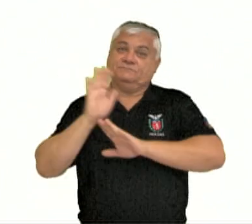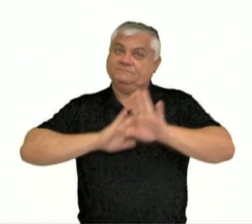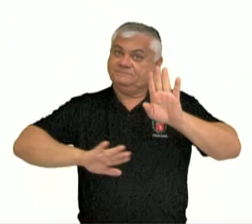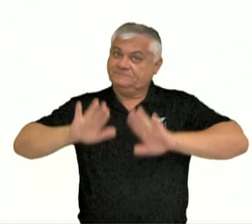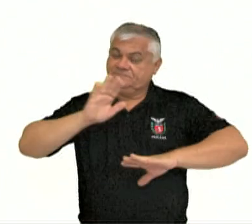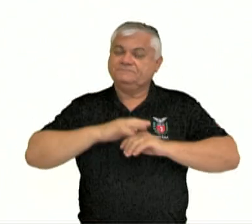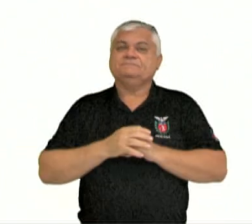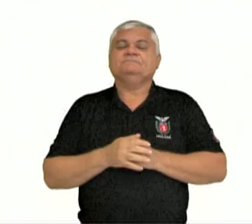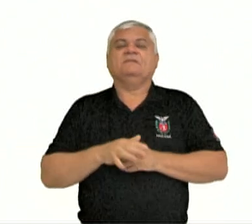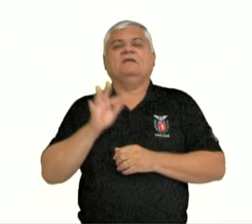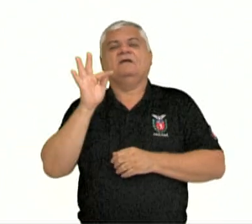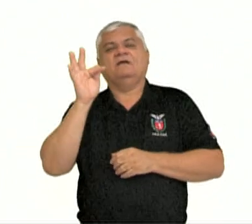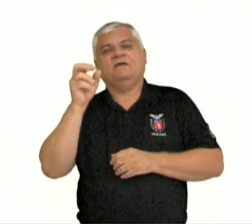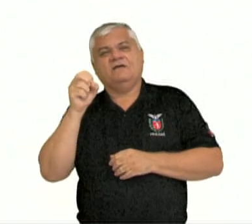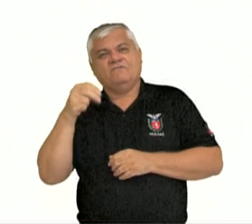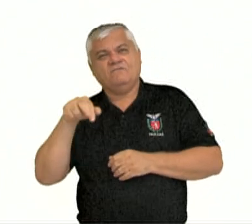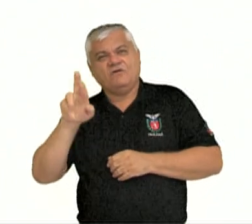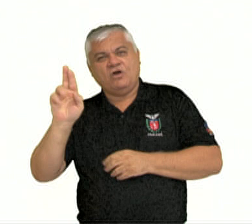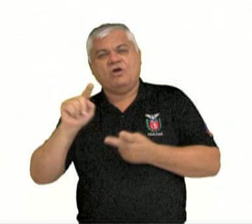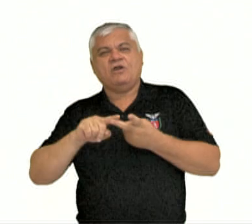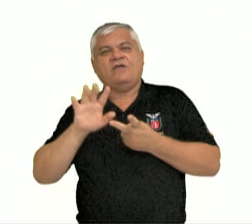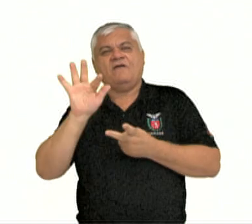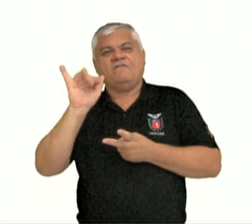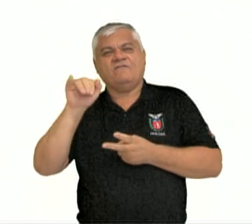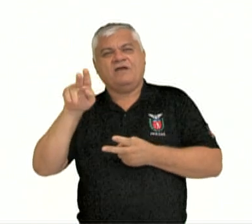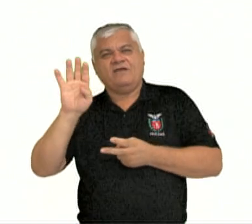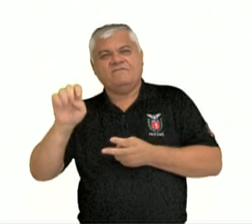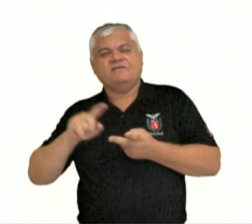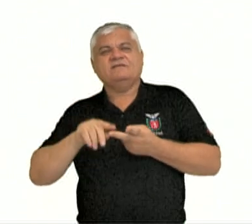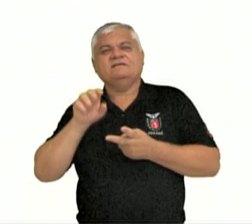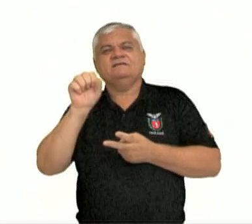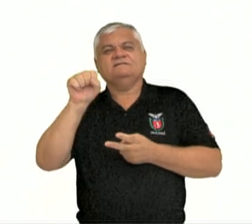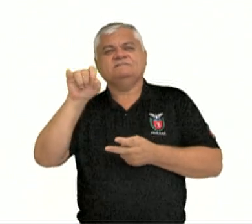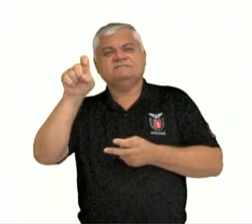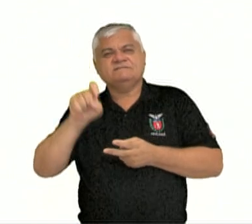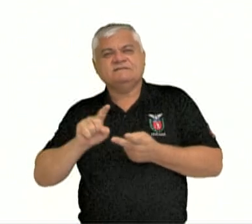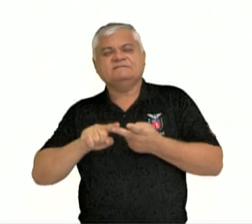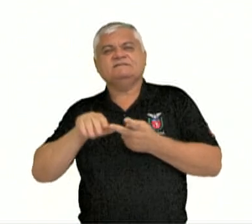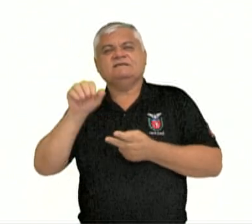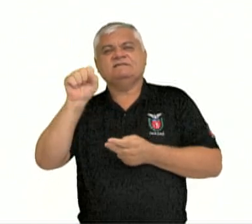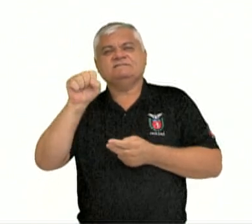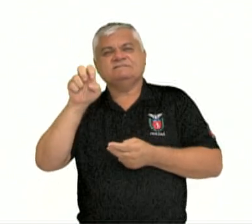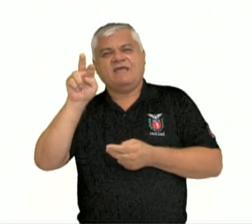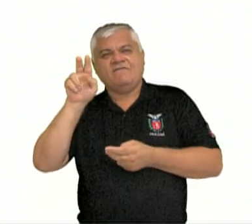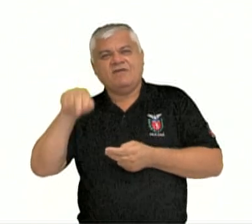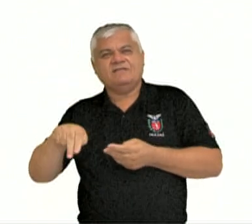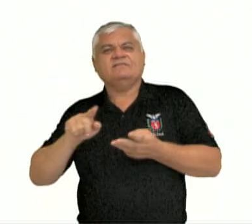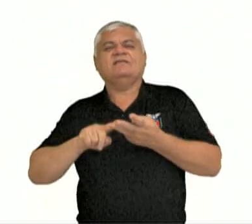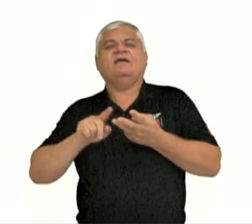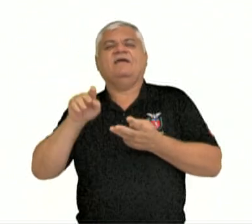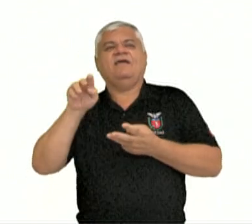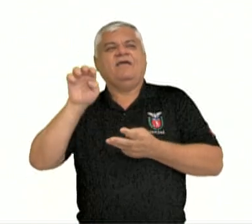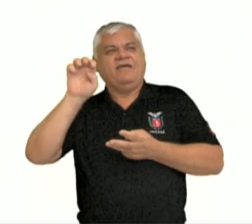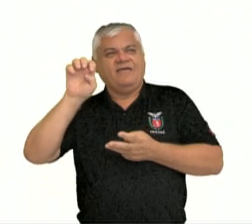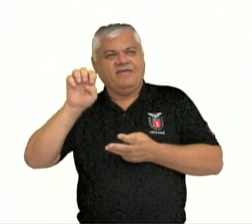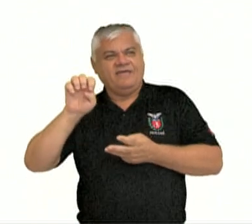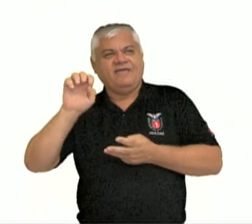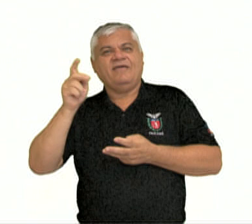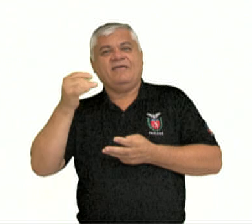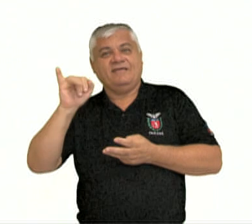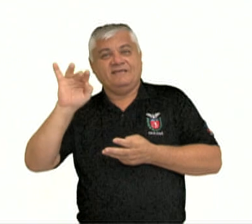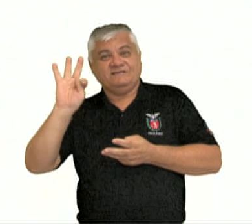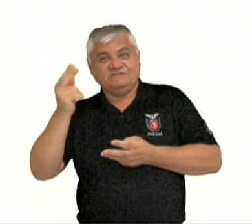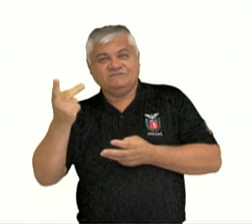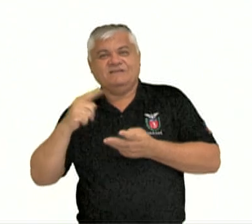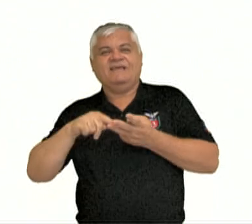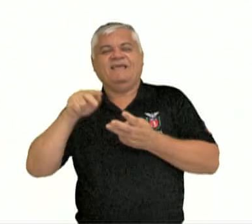4, 5, 6, 7, 8, 9,